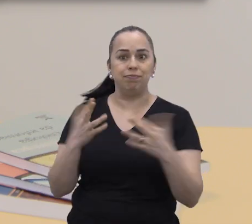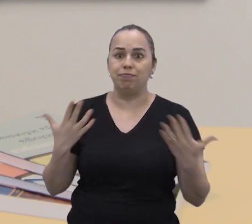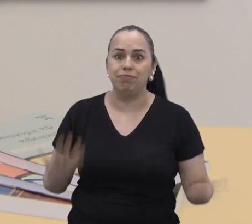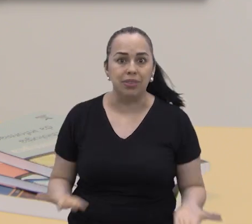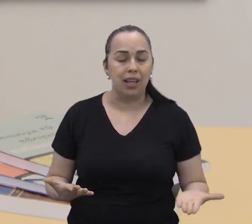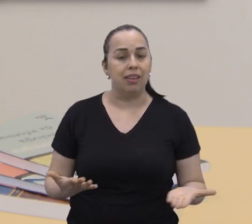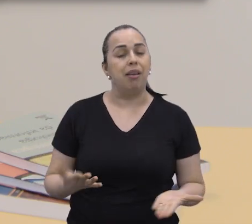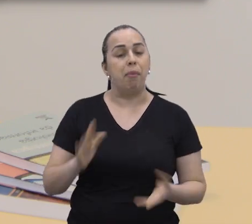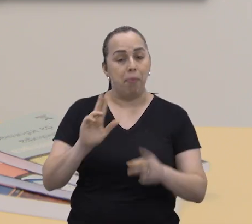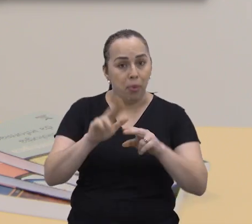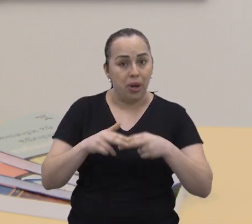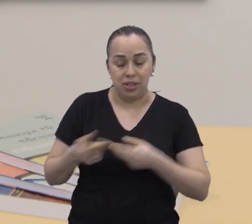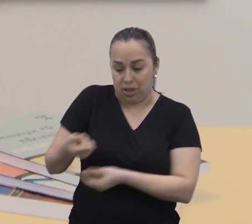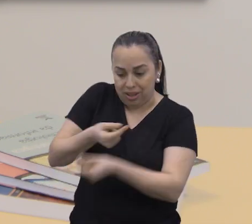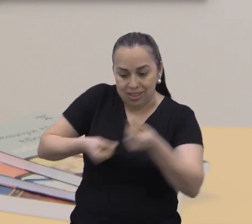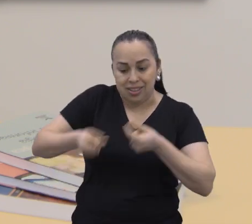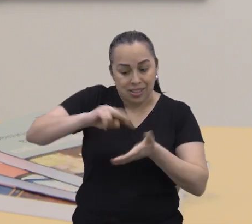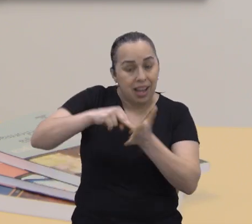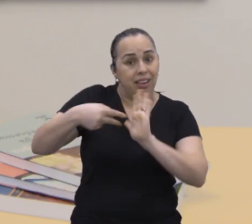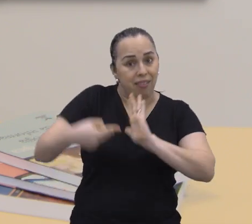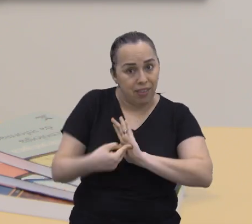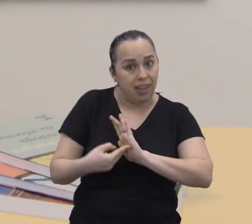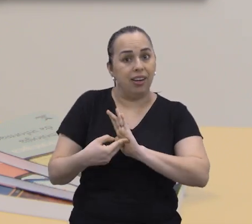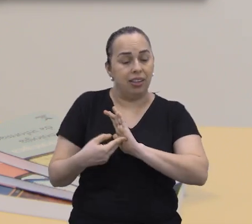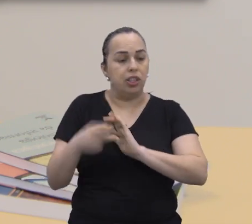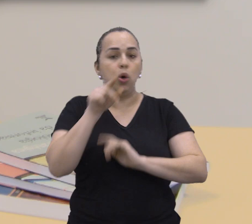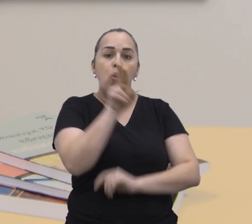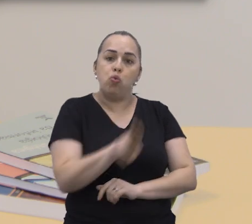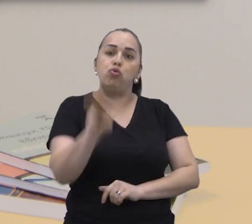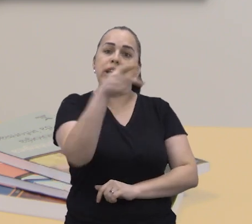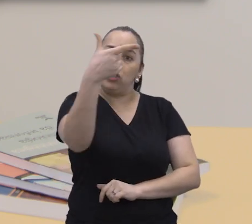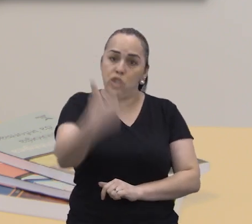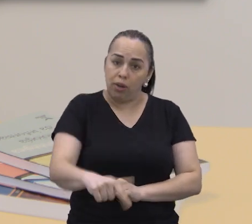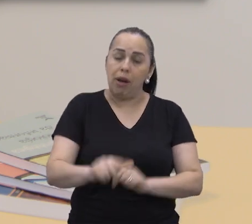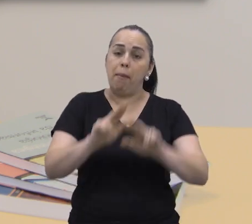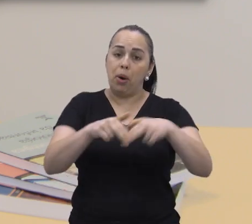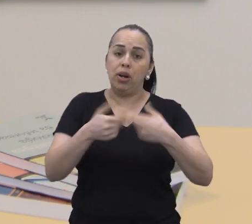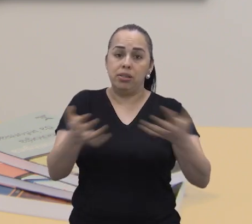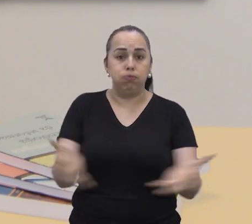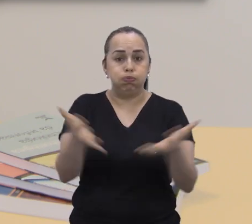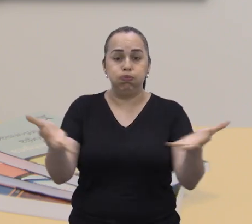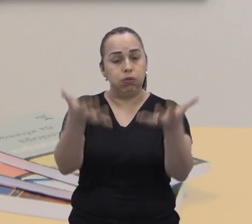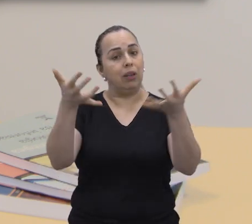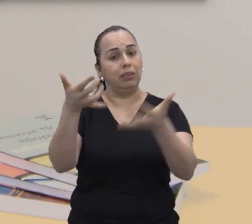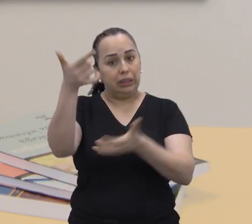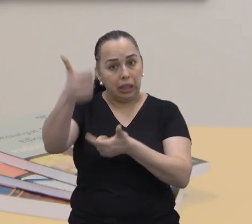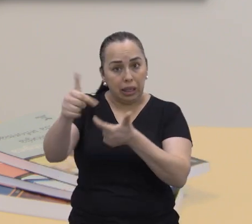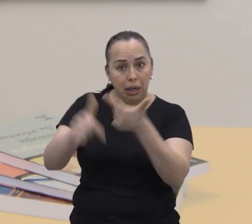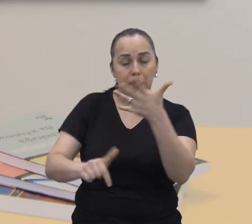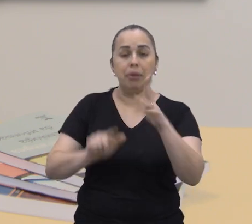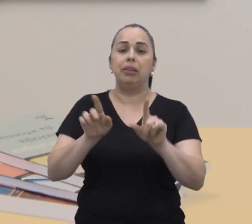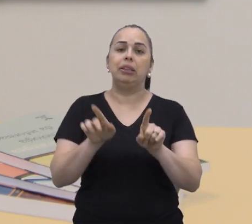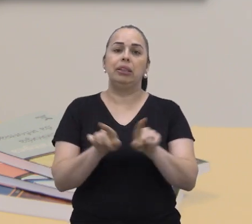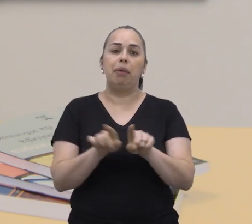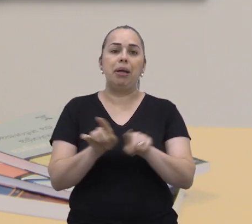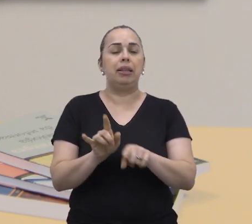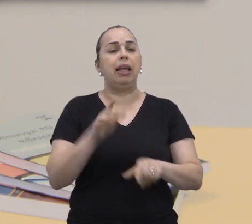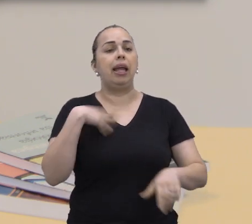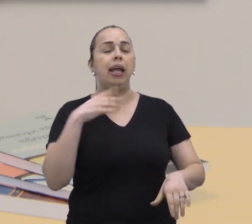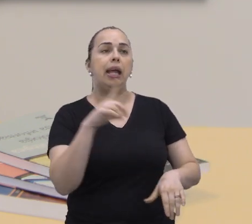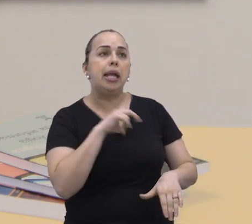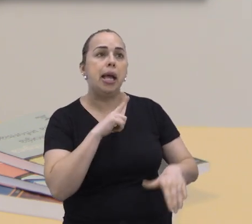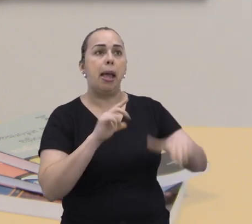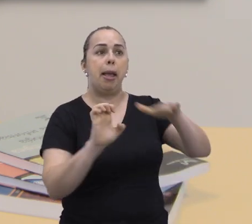Isso é um dos conceitos da economia circular. E é fundamental que se incentive esse tipo de trabalho. Nós temos